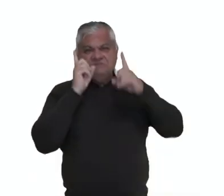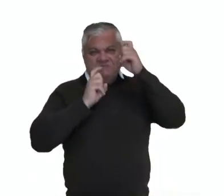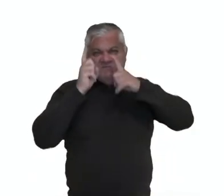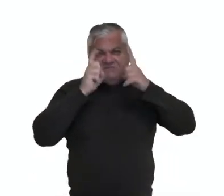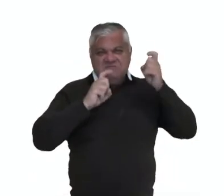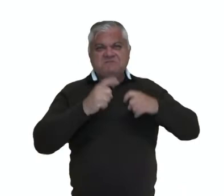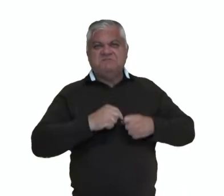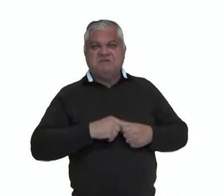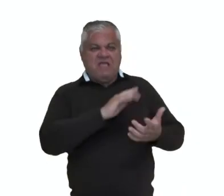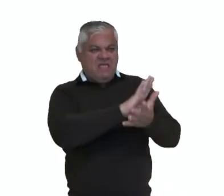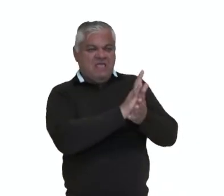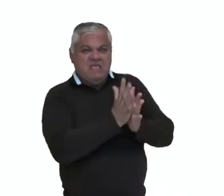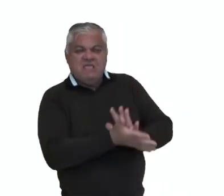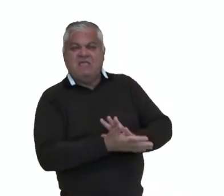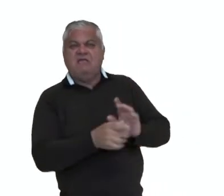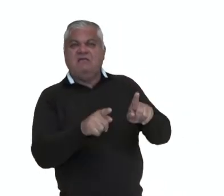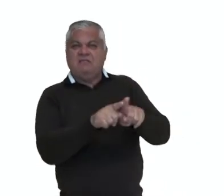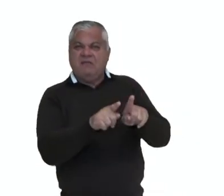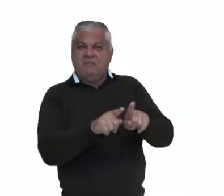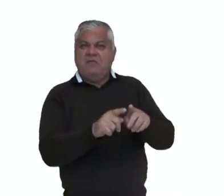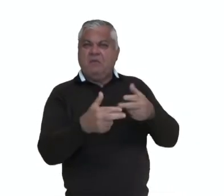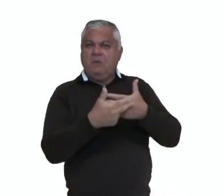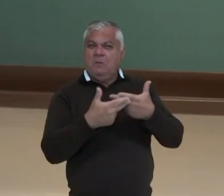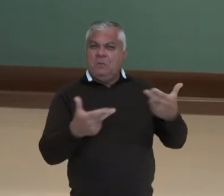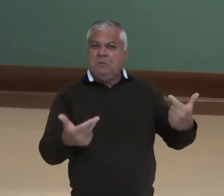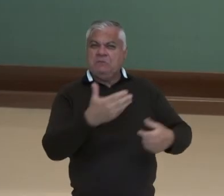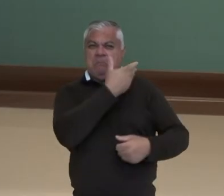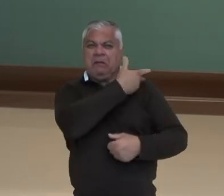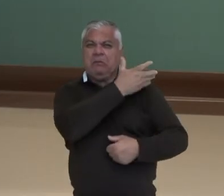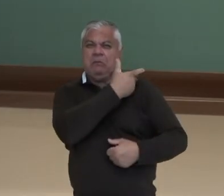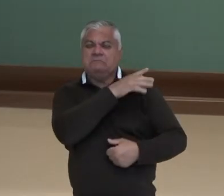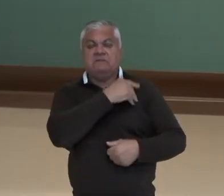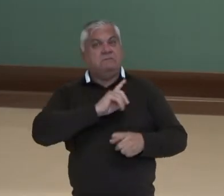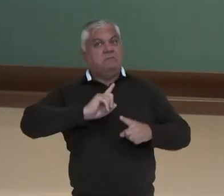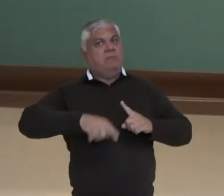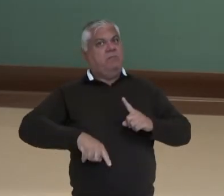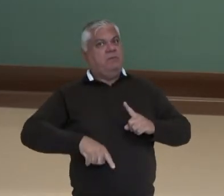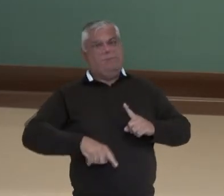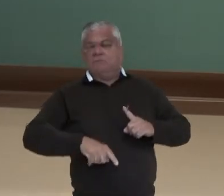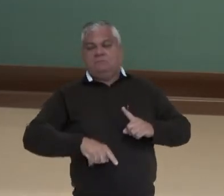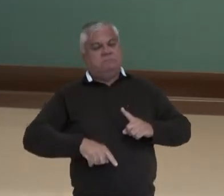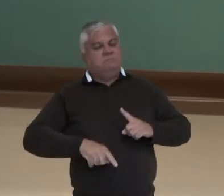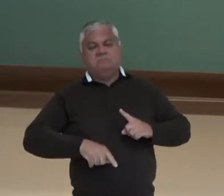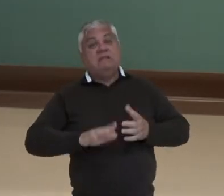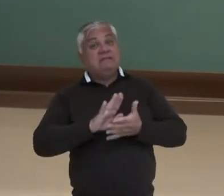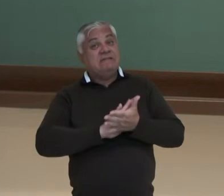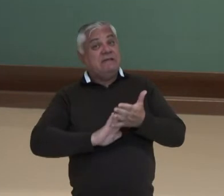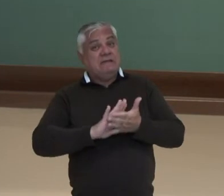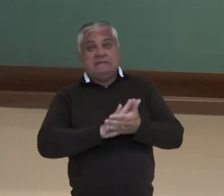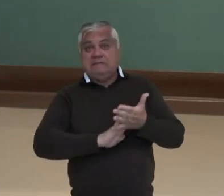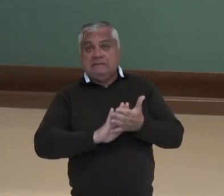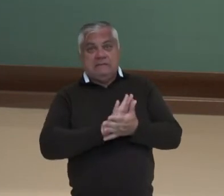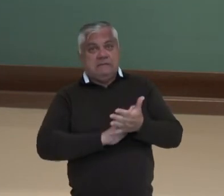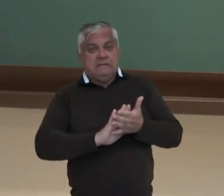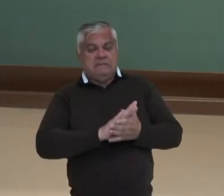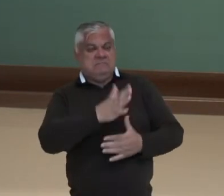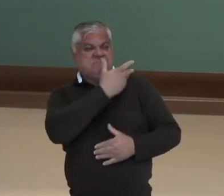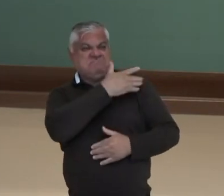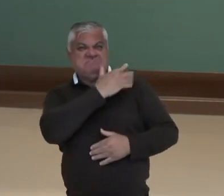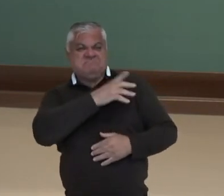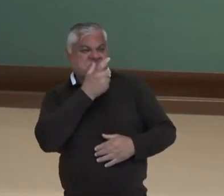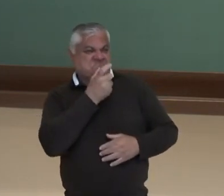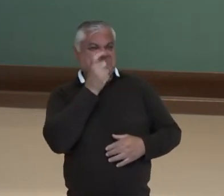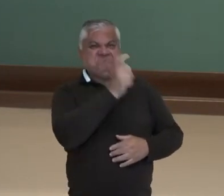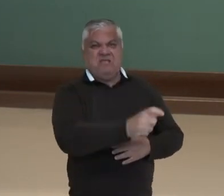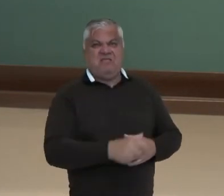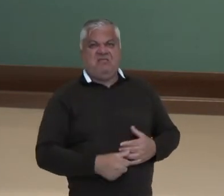intimidação, mediante o uso de apelidos racistas e preconceituosos. Essa prática é abominável. Nós não podemos, de maneira